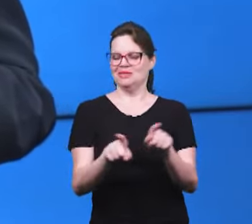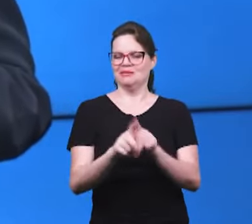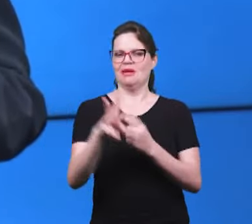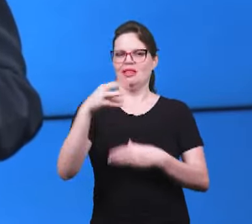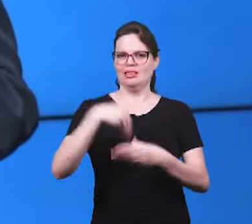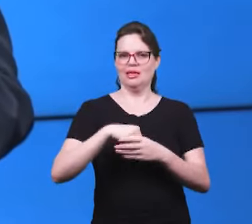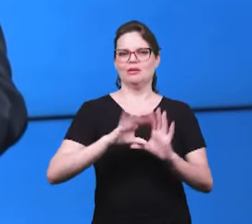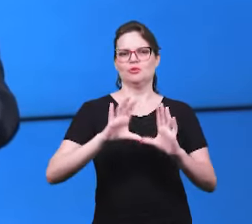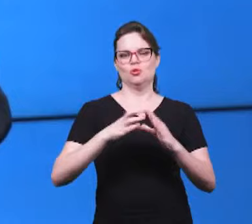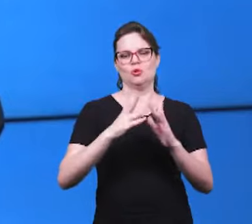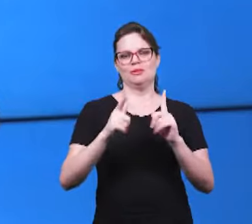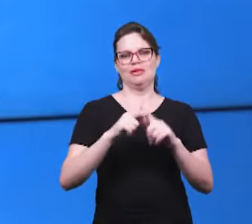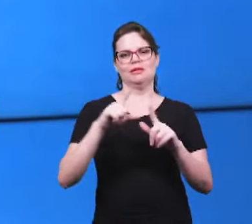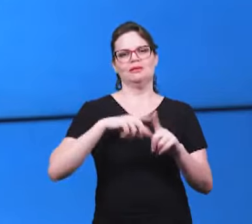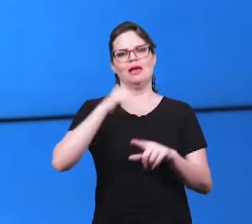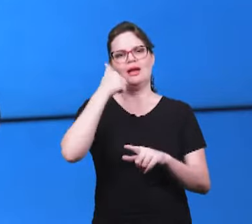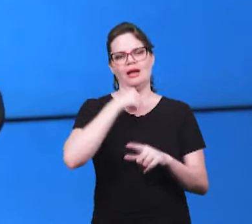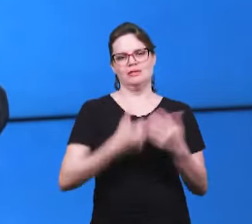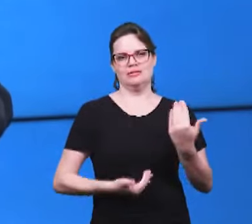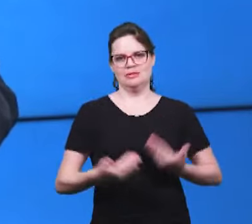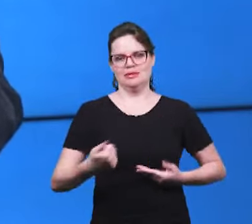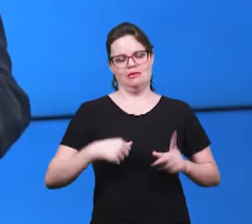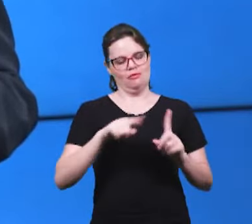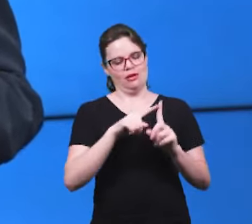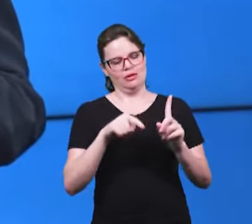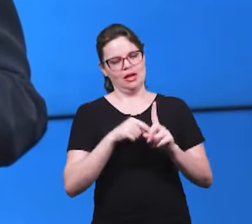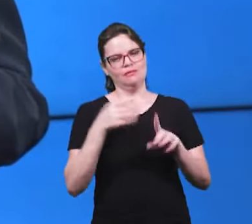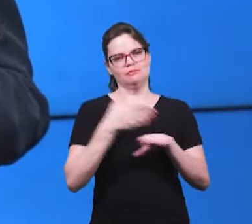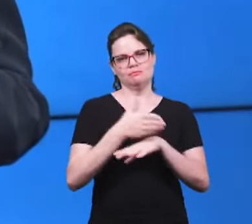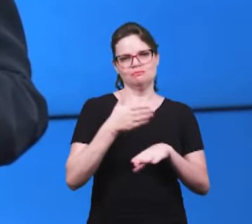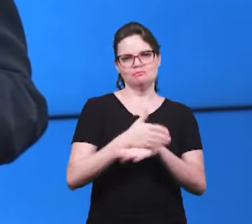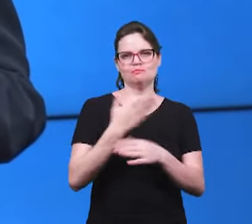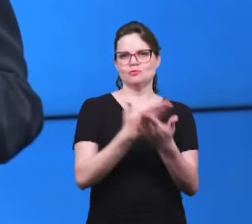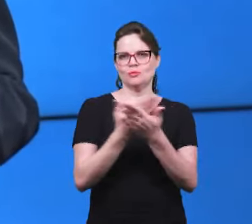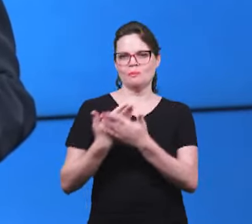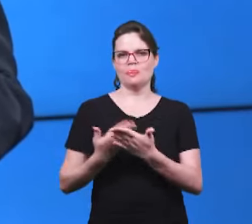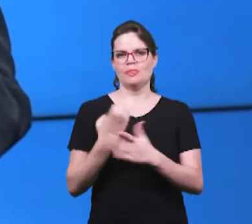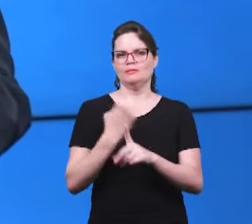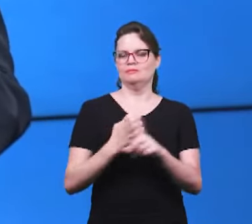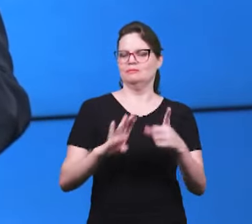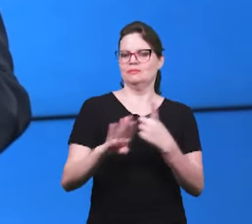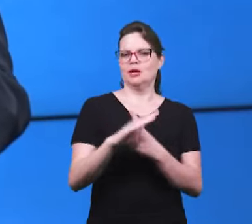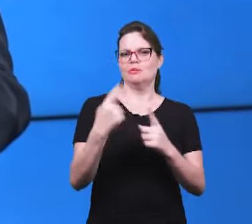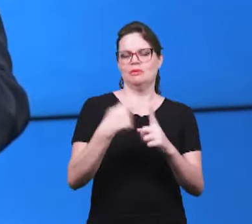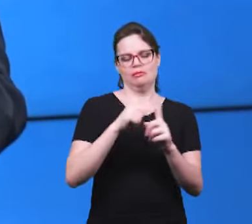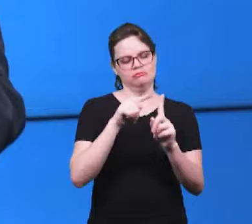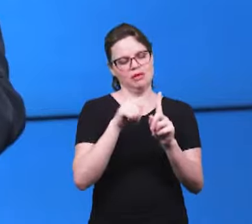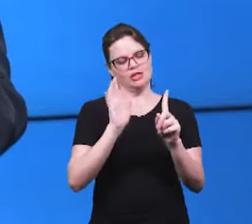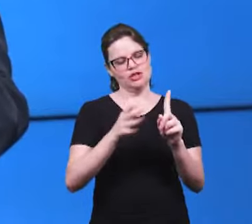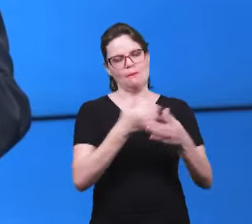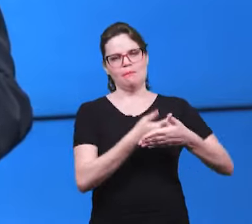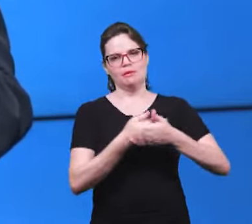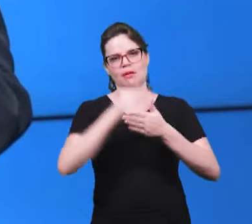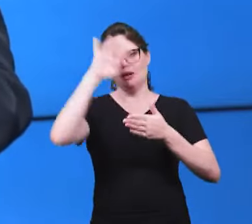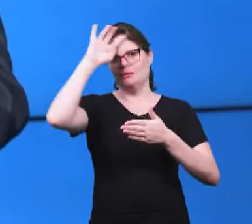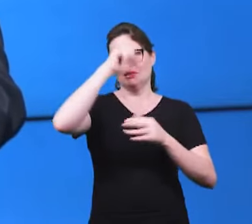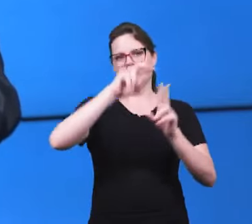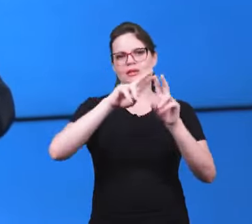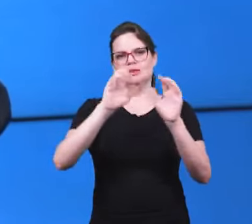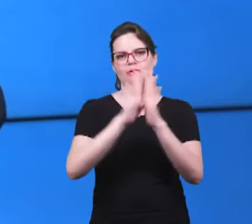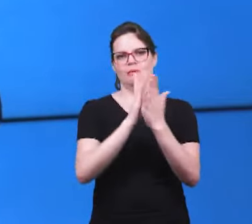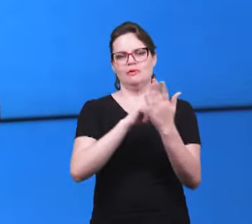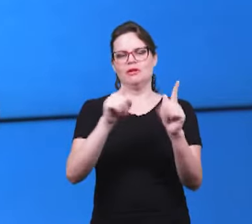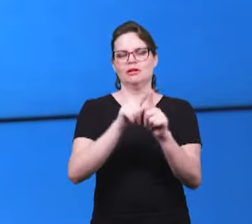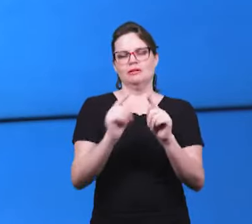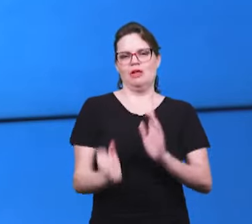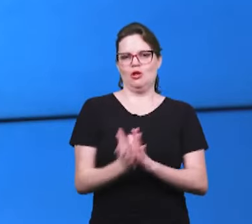as nossas irmãs que participam com os bebês no ventre mas que eles já estão assimilando lá no ventre aquilo que é a palavra de Deus